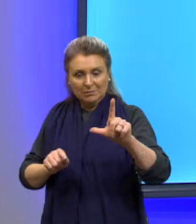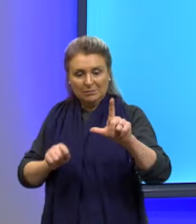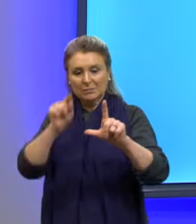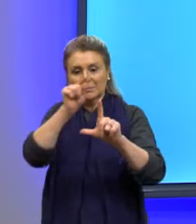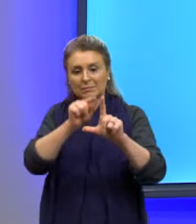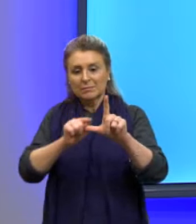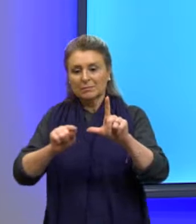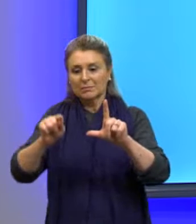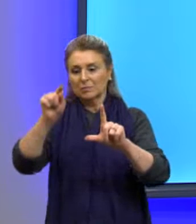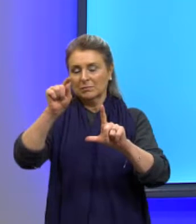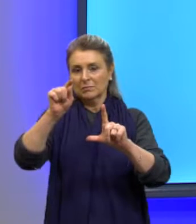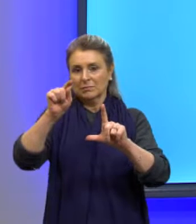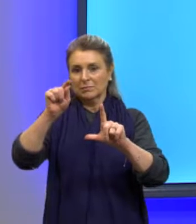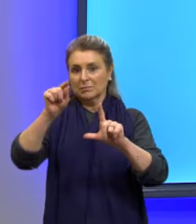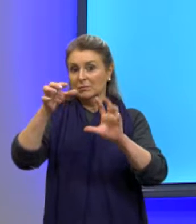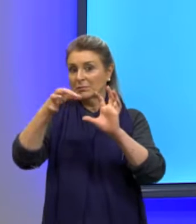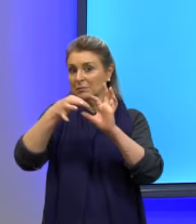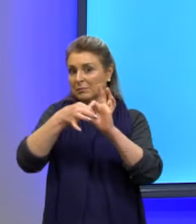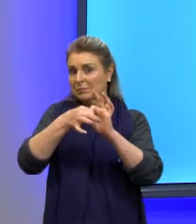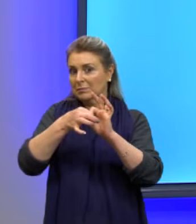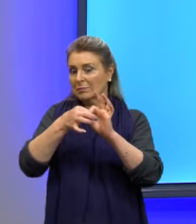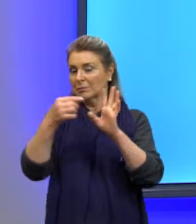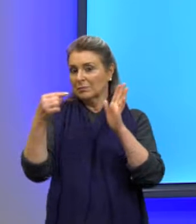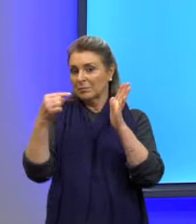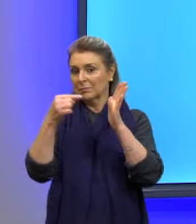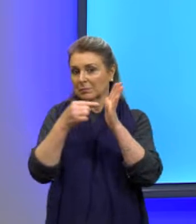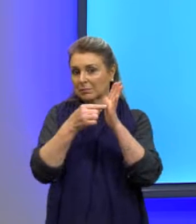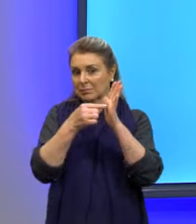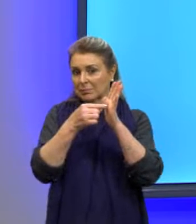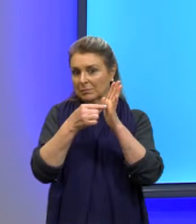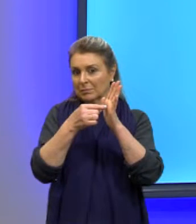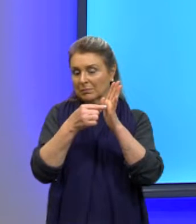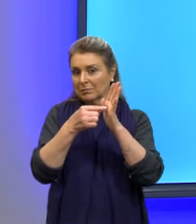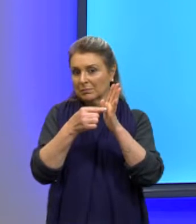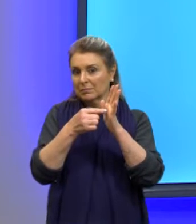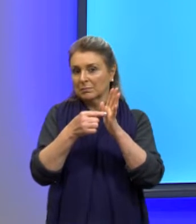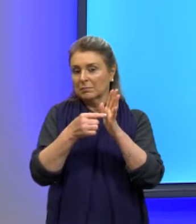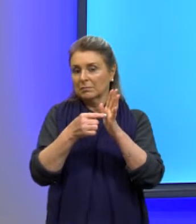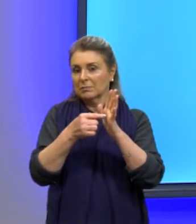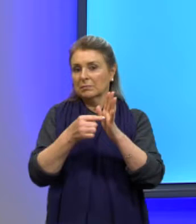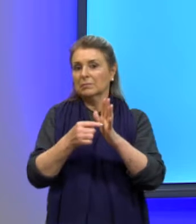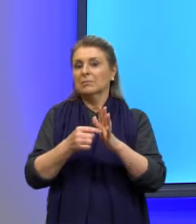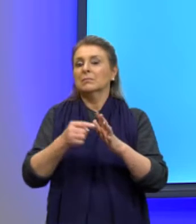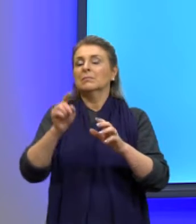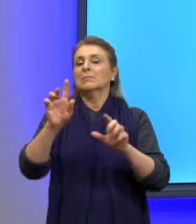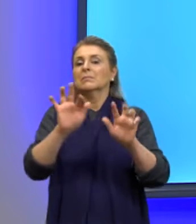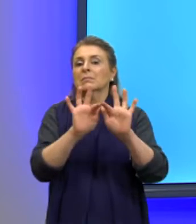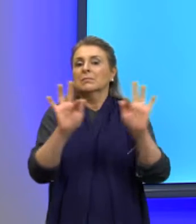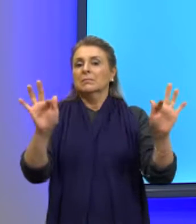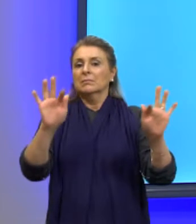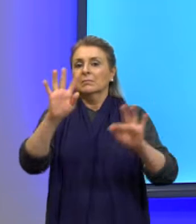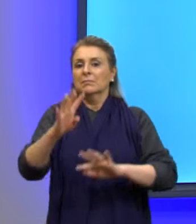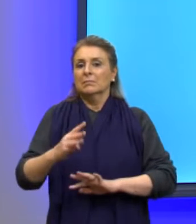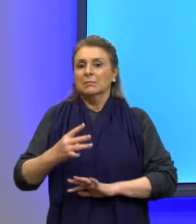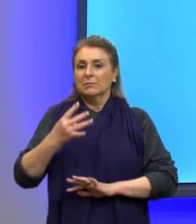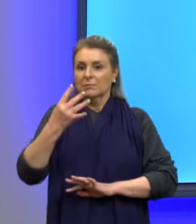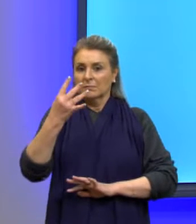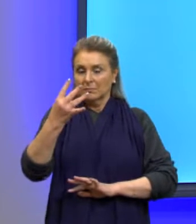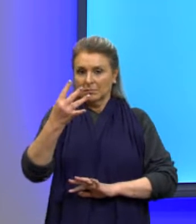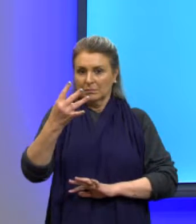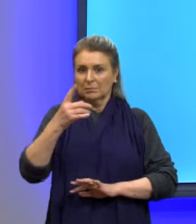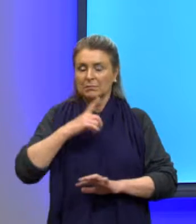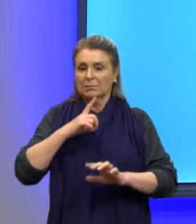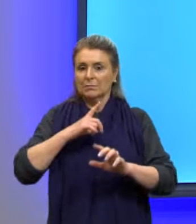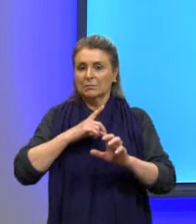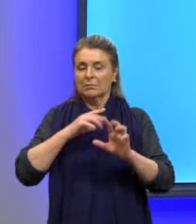parábola, unindo esses pontos. E ainda, sobre função quadrática, gente tem a forma fatorada da